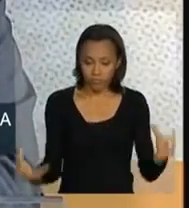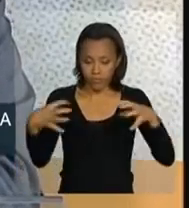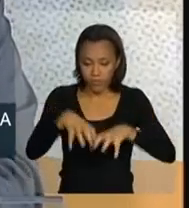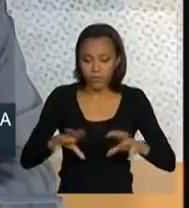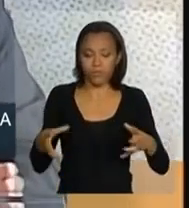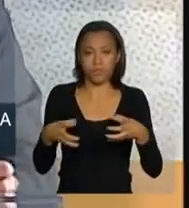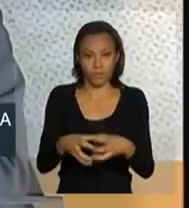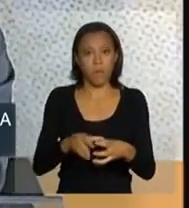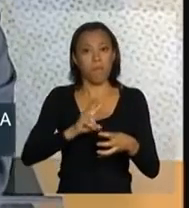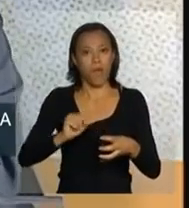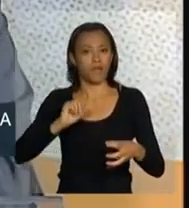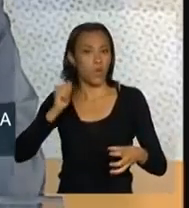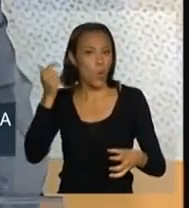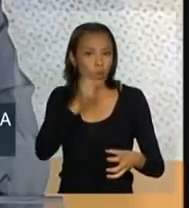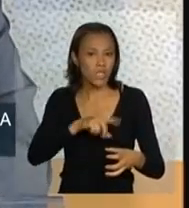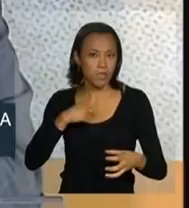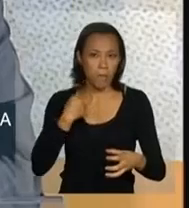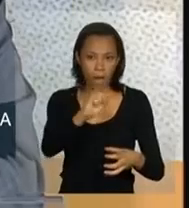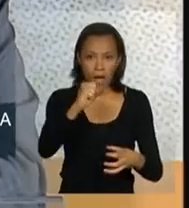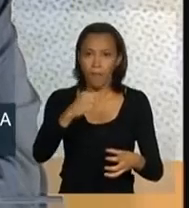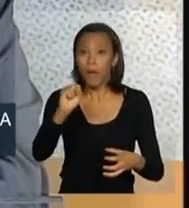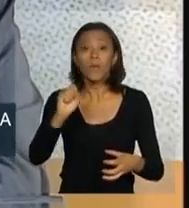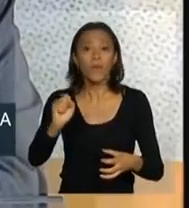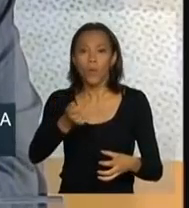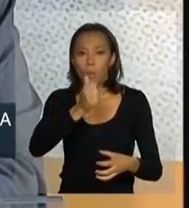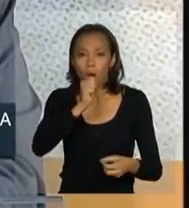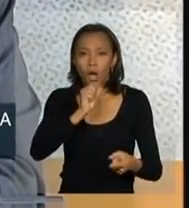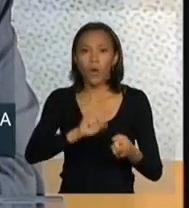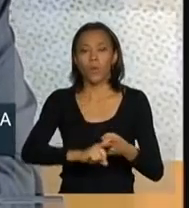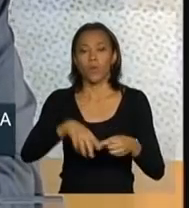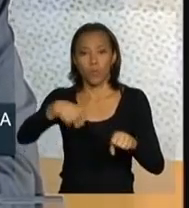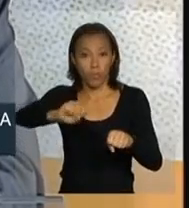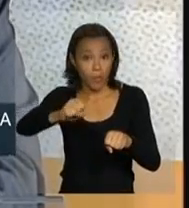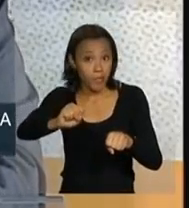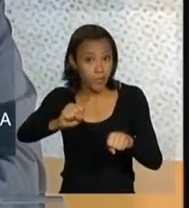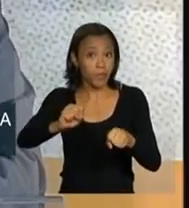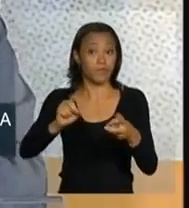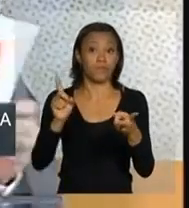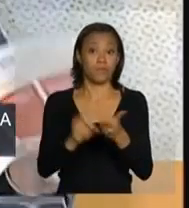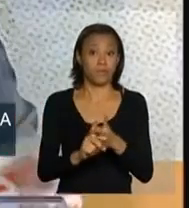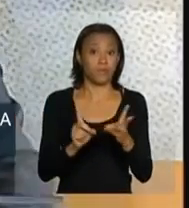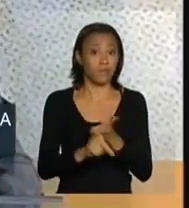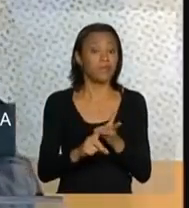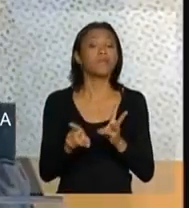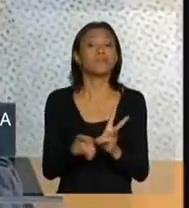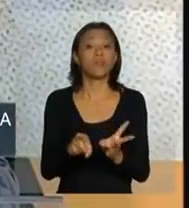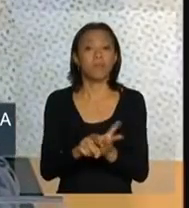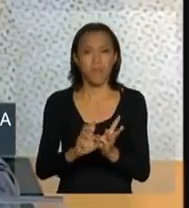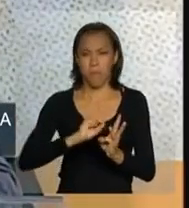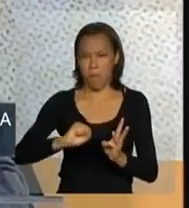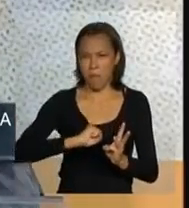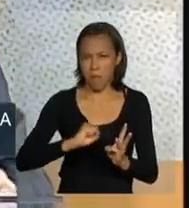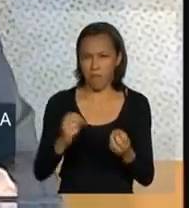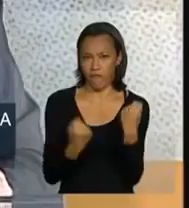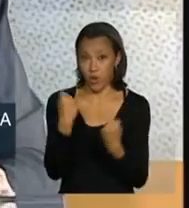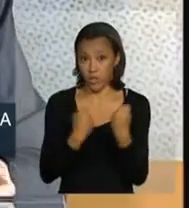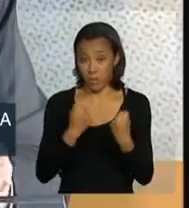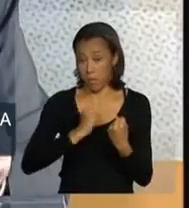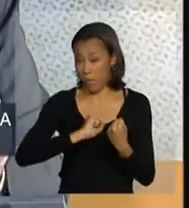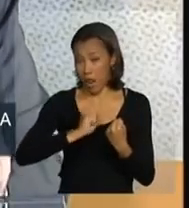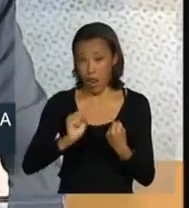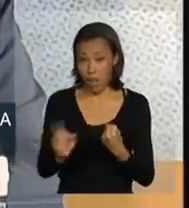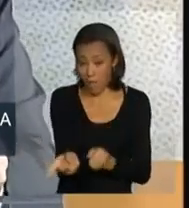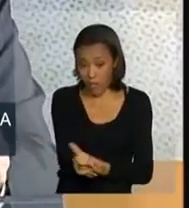nós possamos atacar a alcoolemia, o problema das motocicletas e também a questão de velocidade e